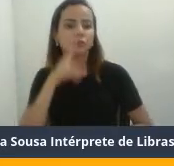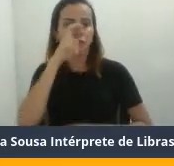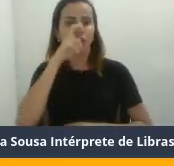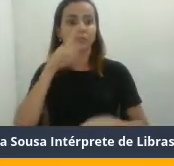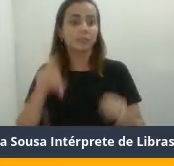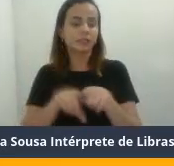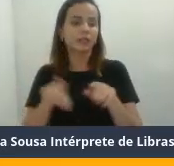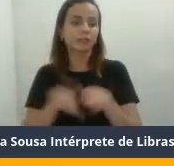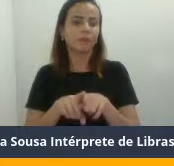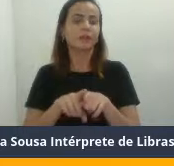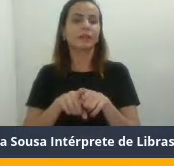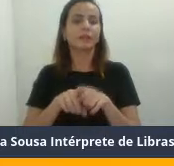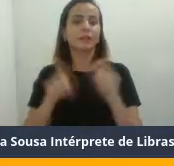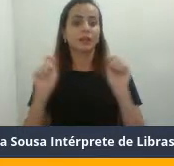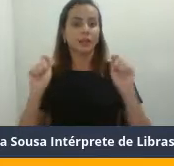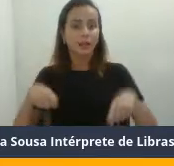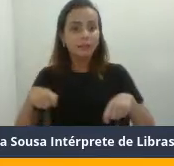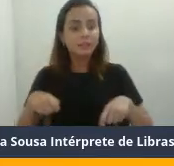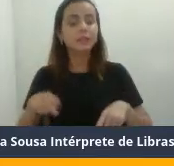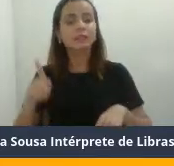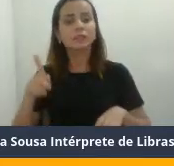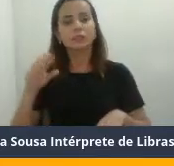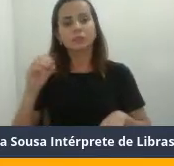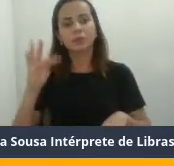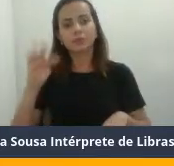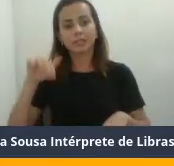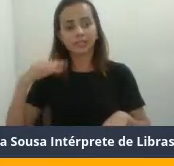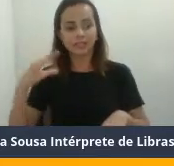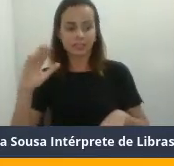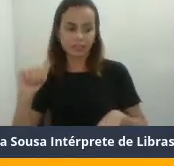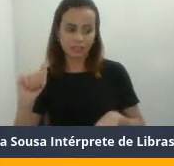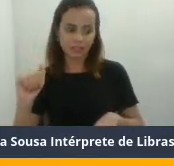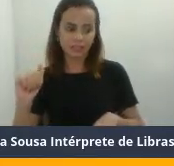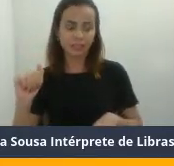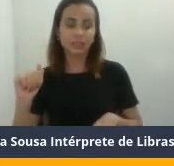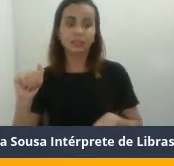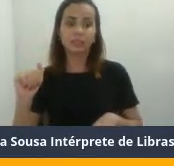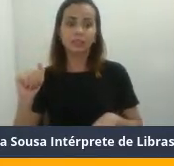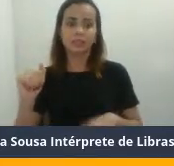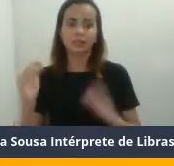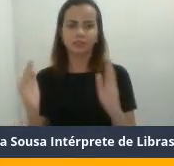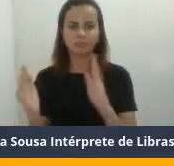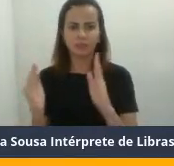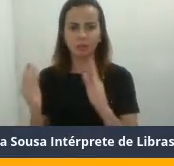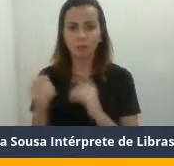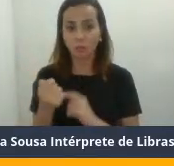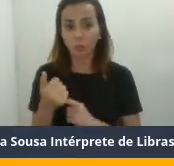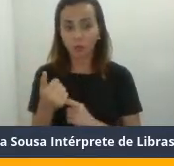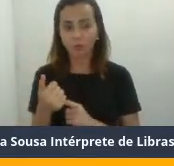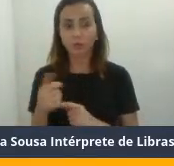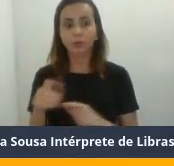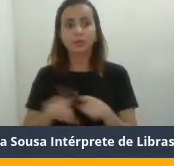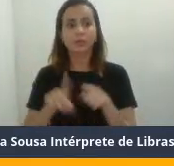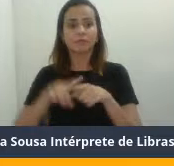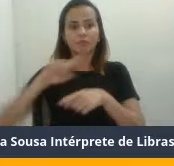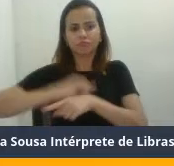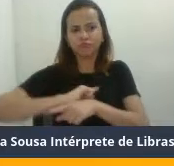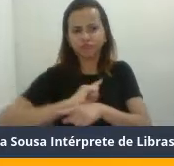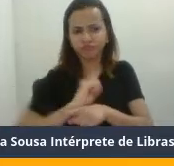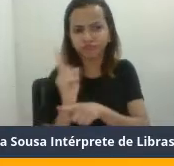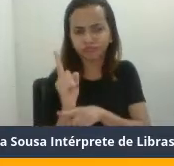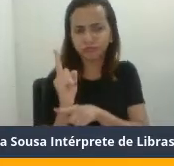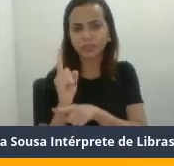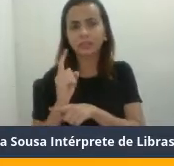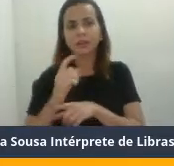perde potência, que potência é força em um curto intervalo de tempo. Velocidade, coordenação. Cara,